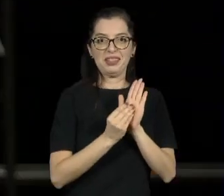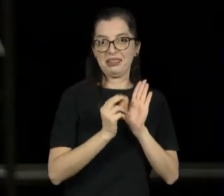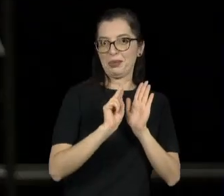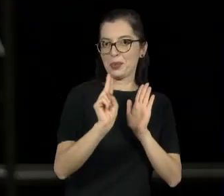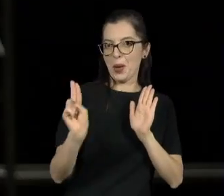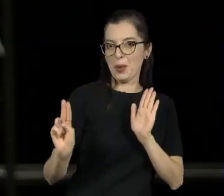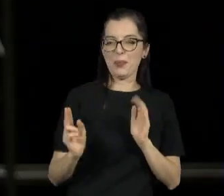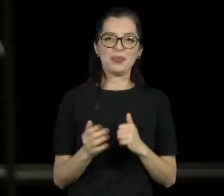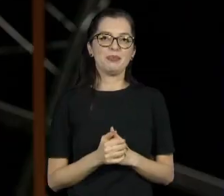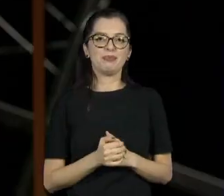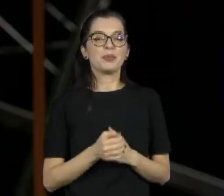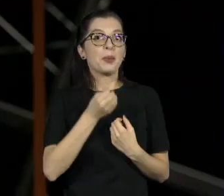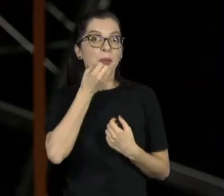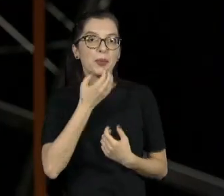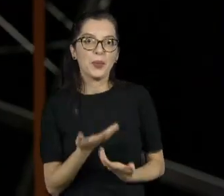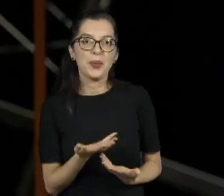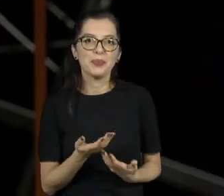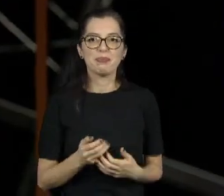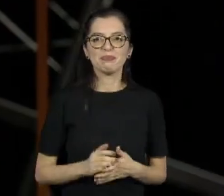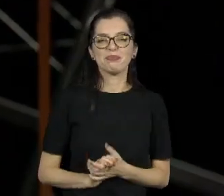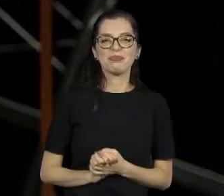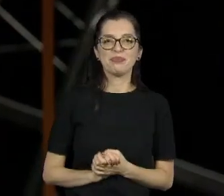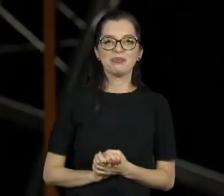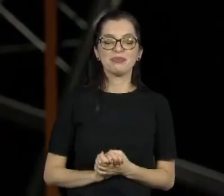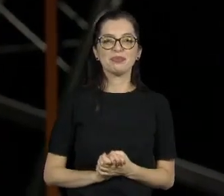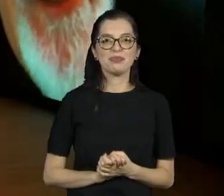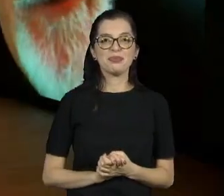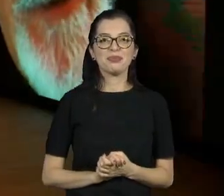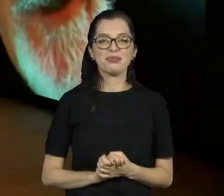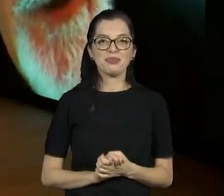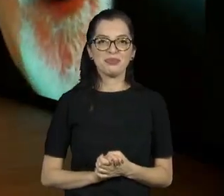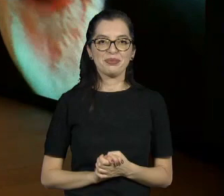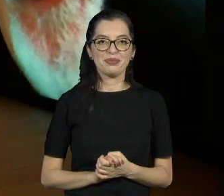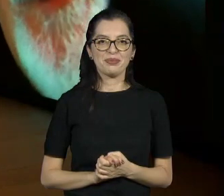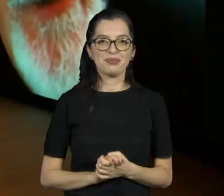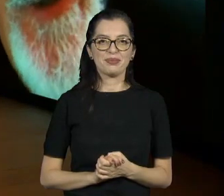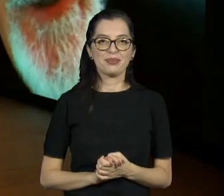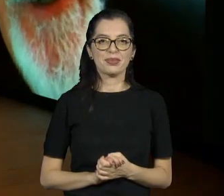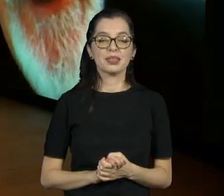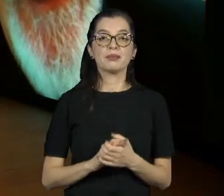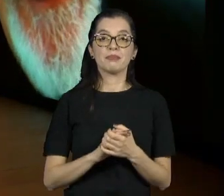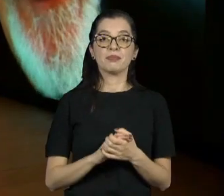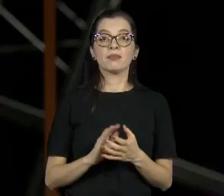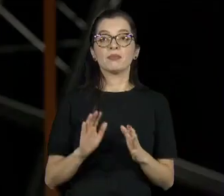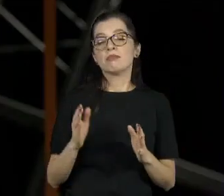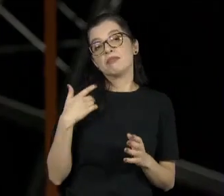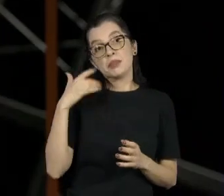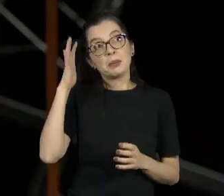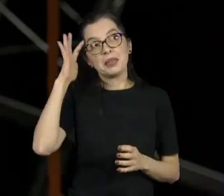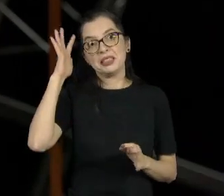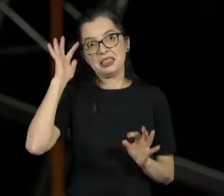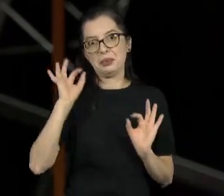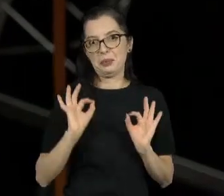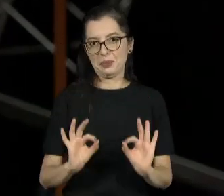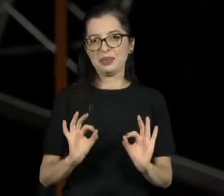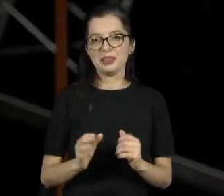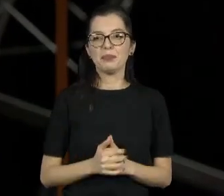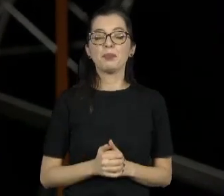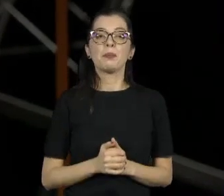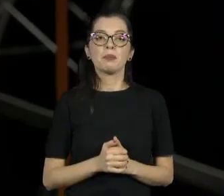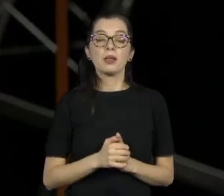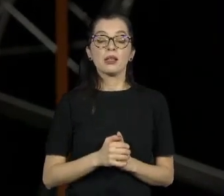vantagem. Vamos ver. Essas joias, joias. Tá bom. Muito hoje. Obrigada.